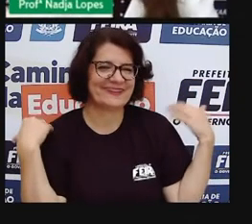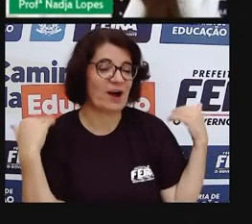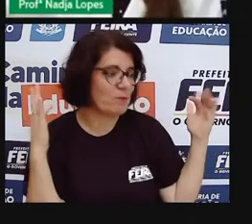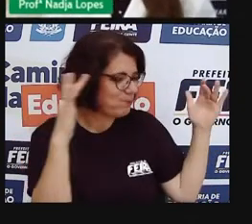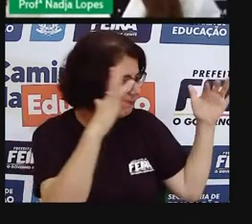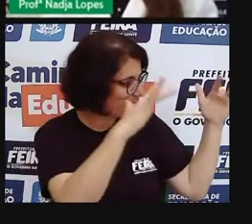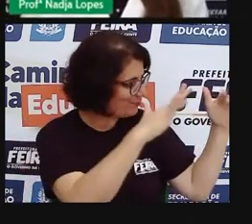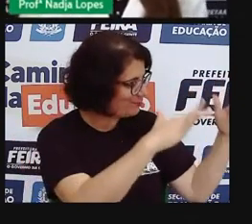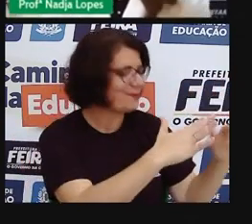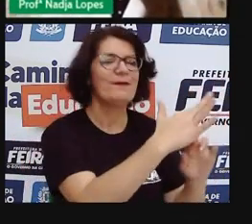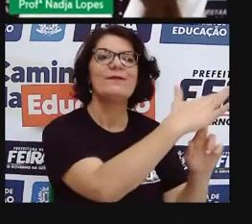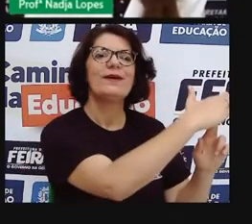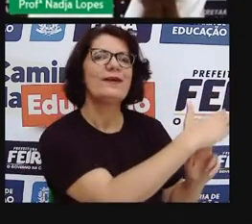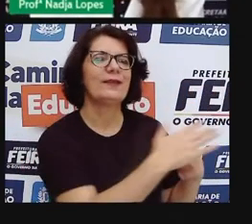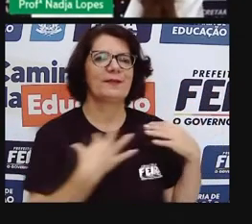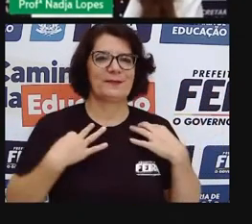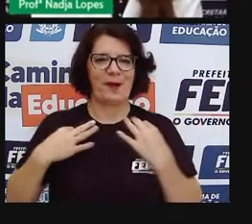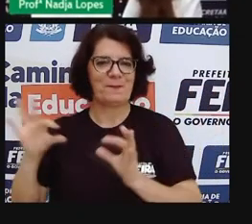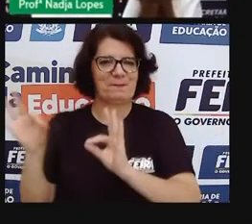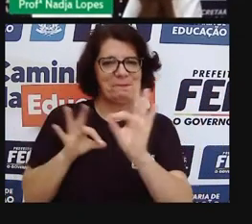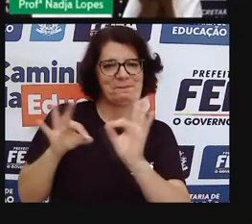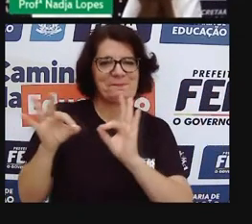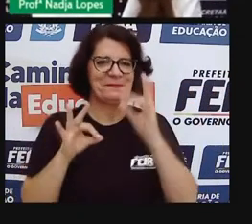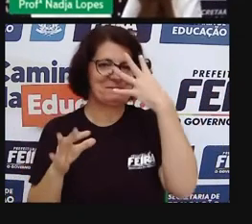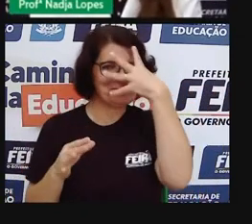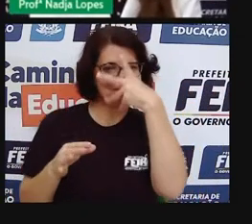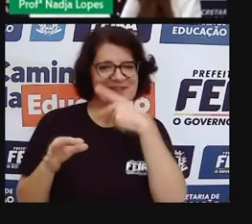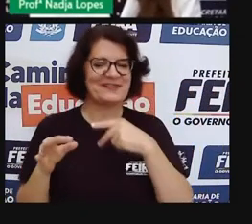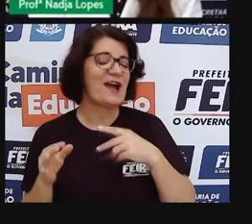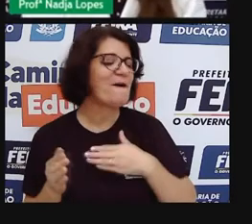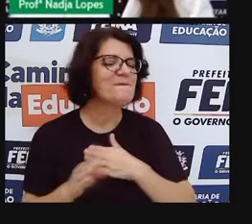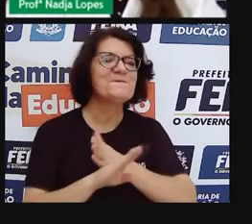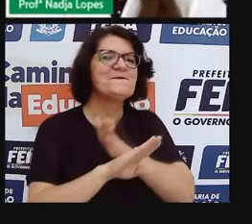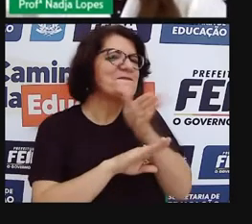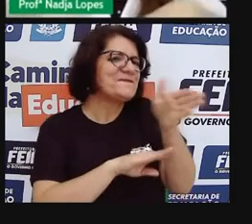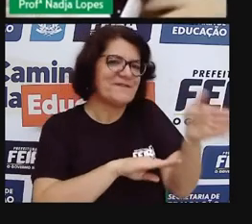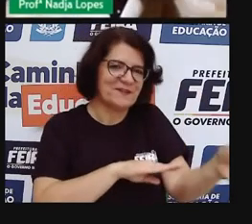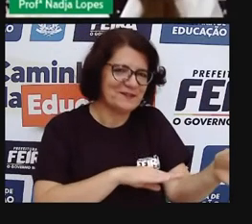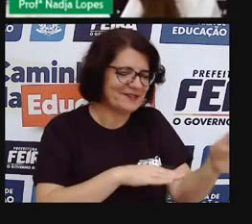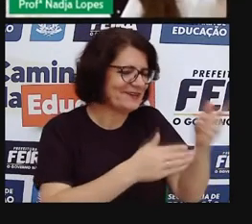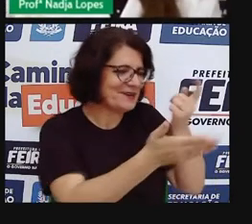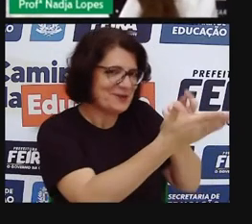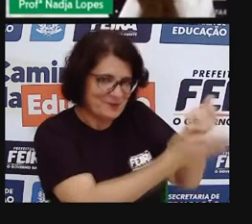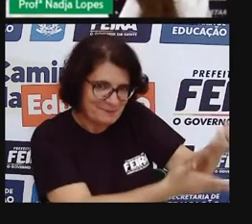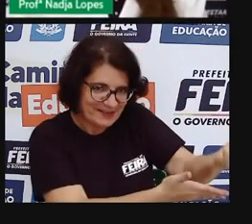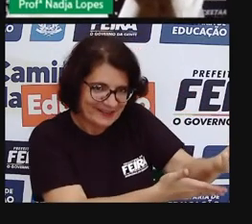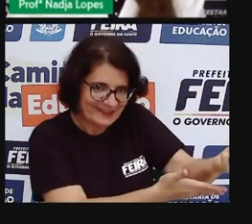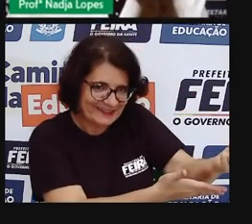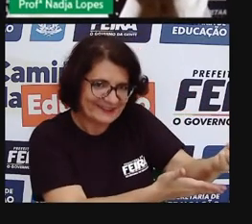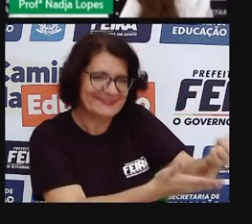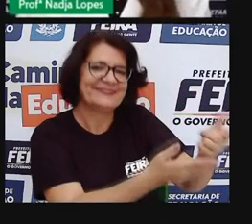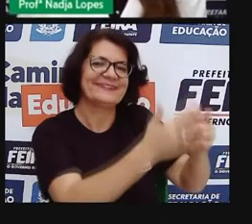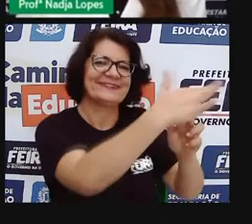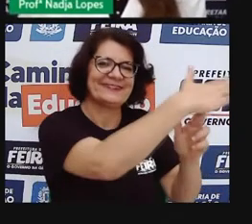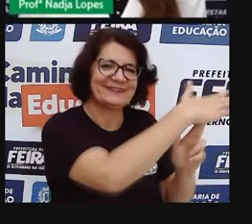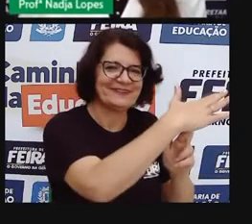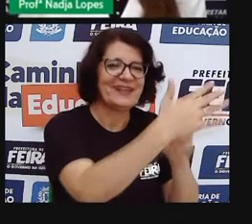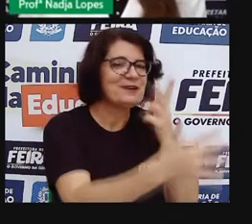para a feira. Se arrumavam para comprar na feira. Então, era como se fosse um evento. Um super evento.